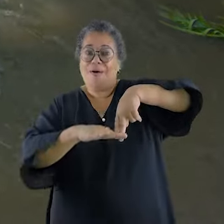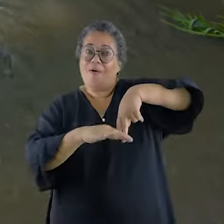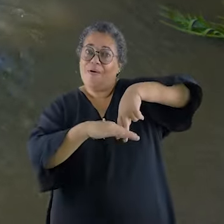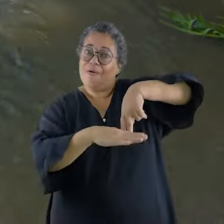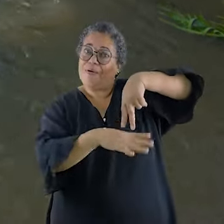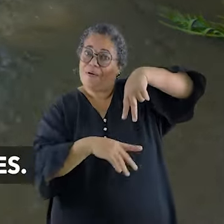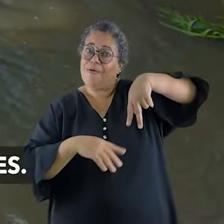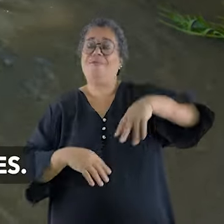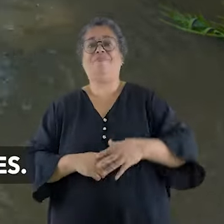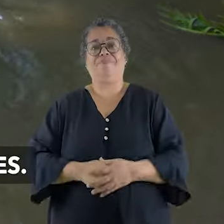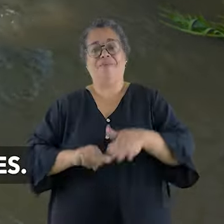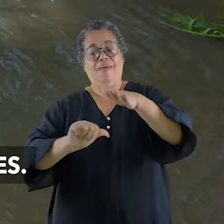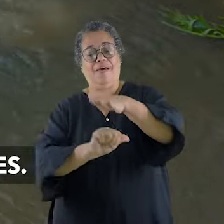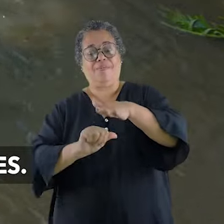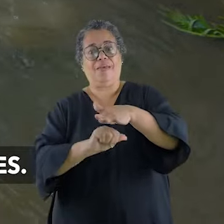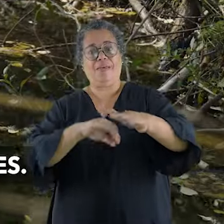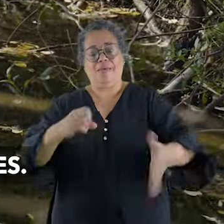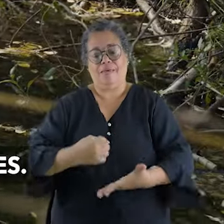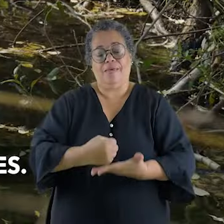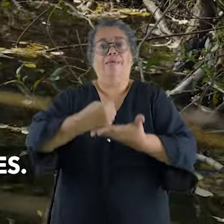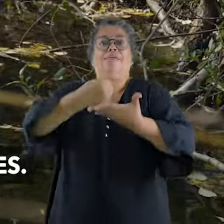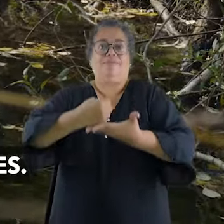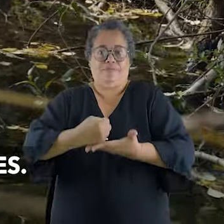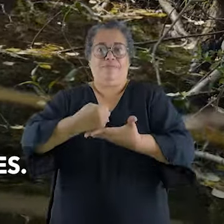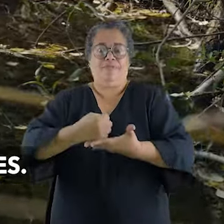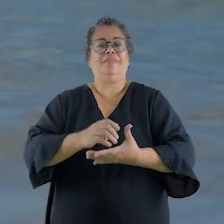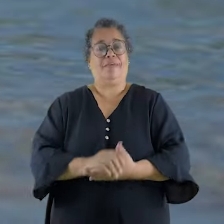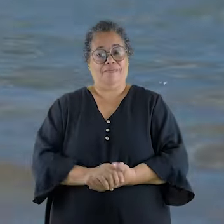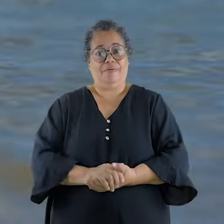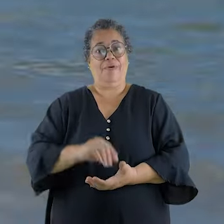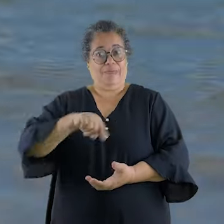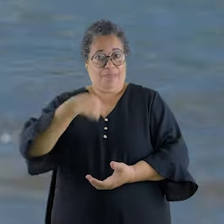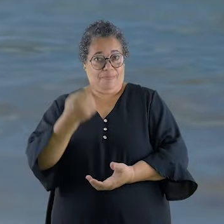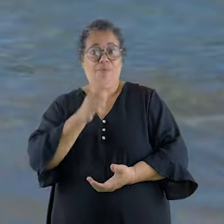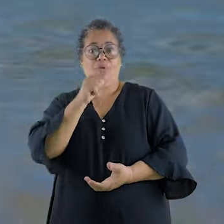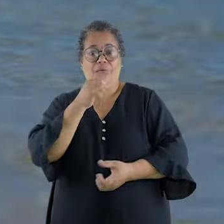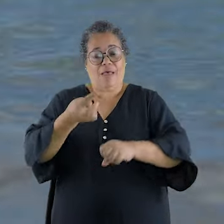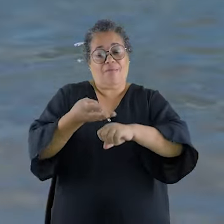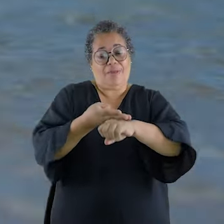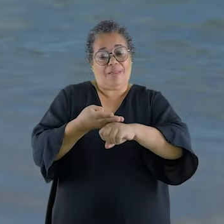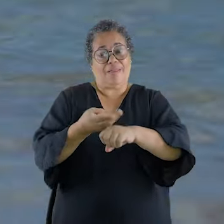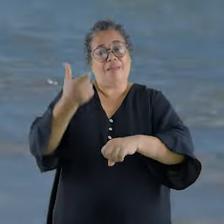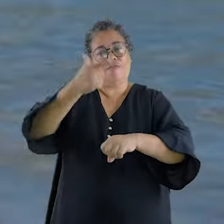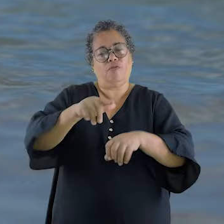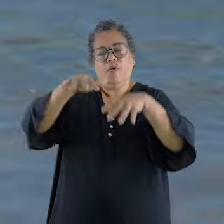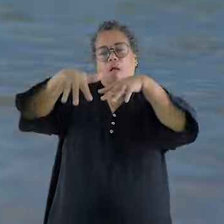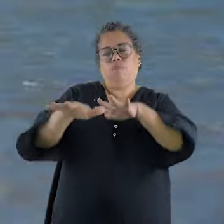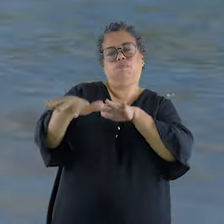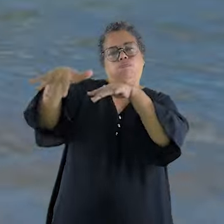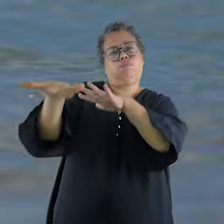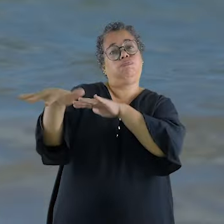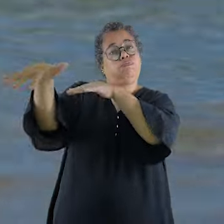mas é só pra dizer que o DMAI cuida da natureza, preservando matas filiares e nascentes. E depois de usada, tratamos pra que cada gotinha volte